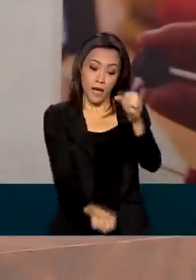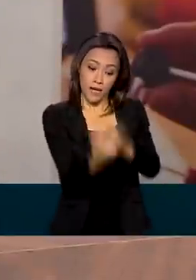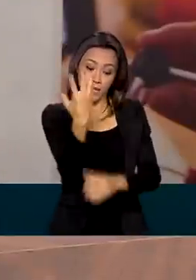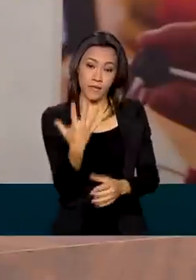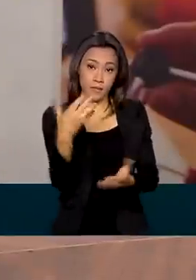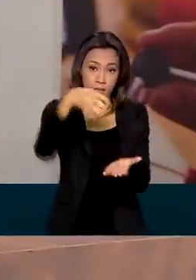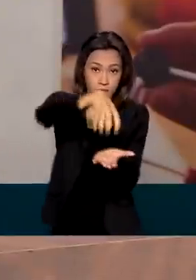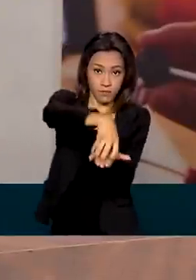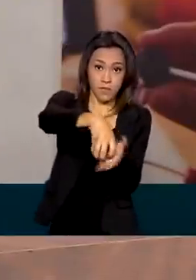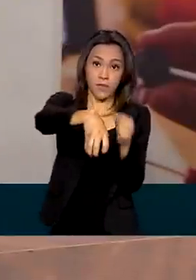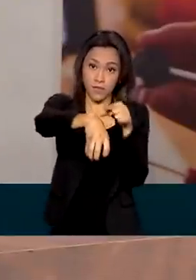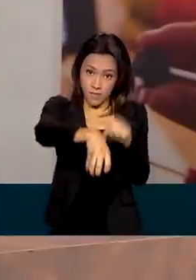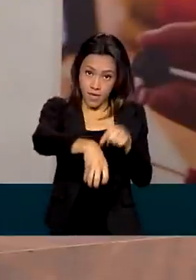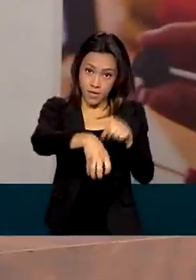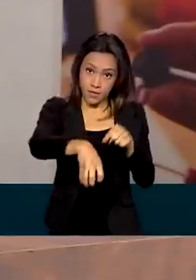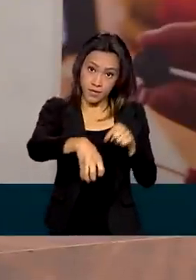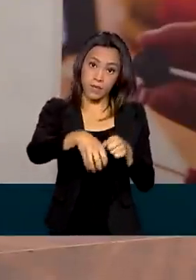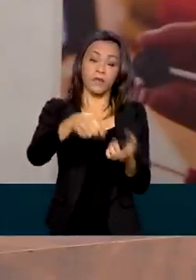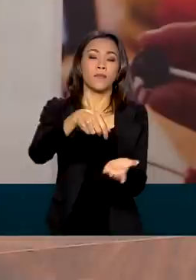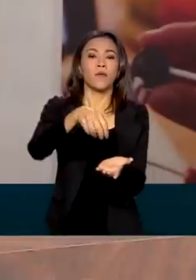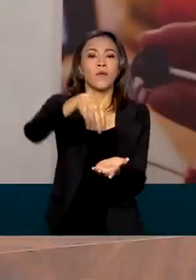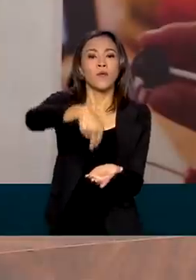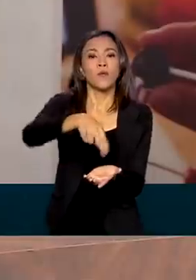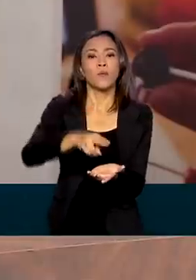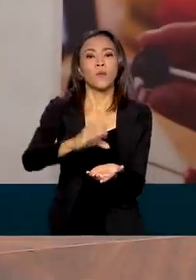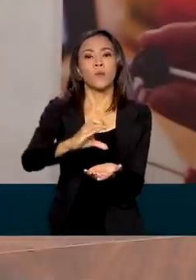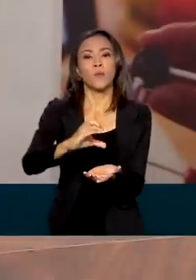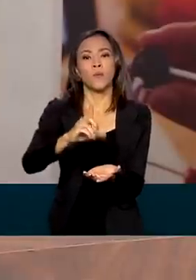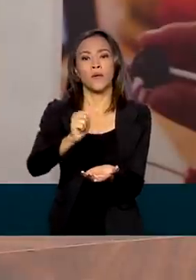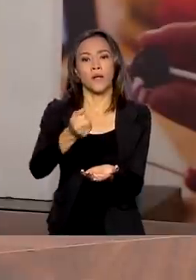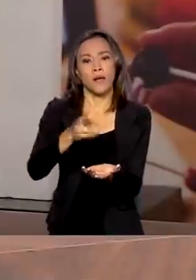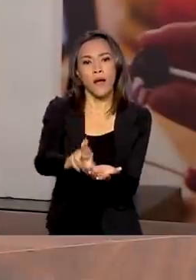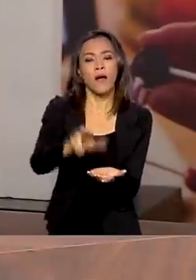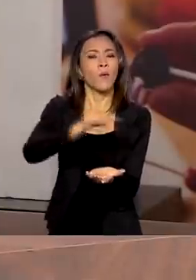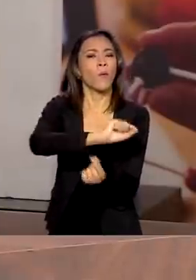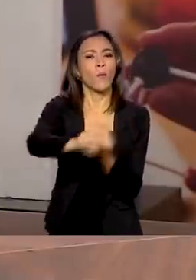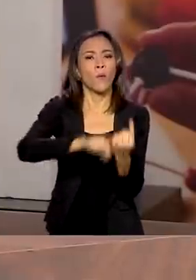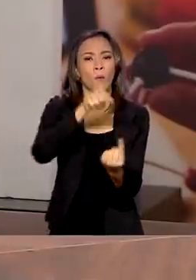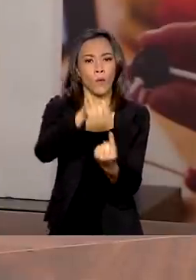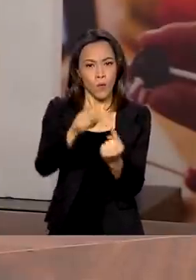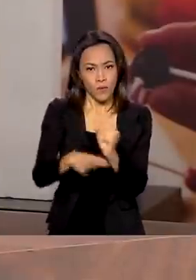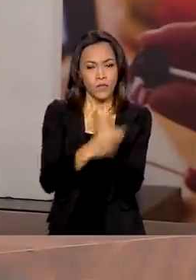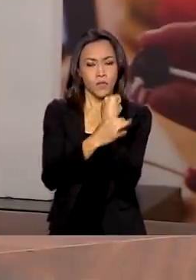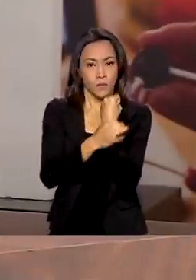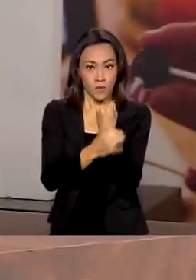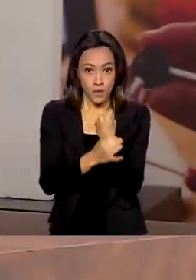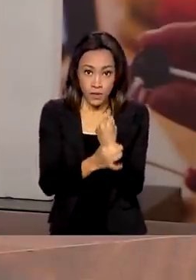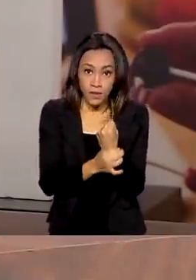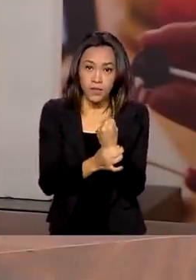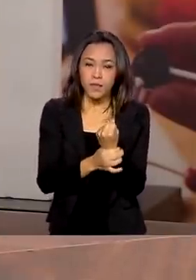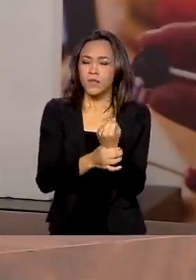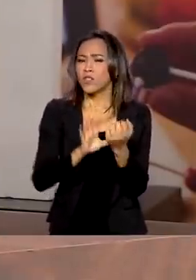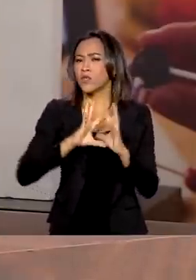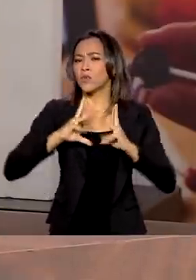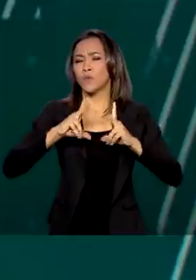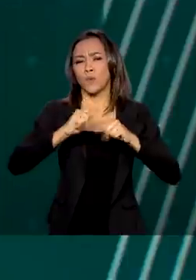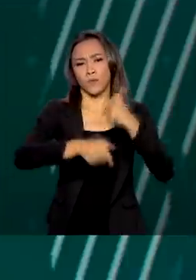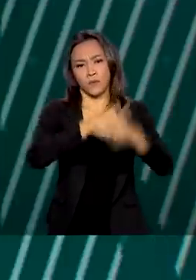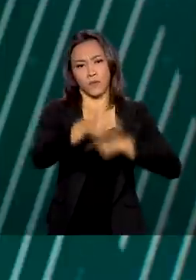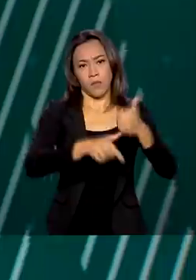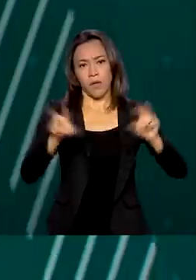dessa autoridade nuclear aumenta o nível de segurança de todas as atividades nucleares do país.